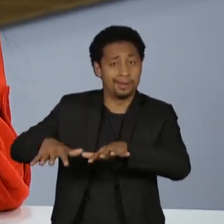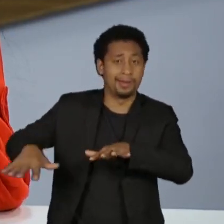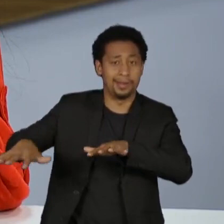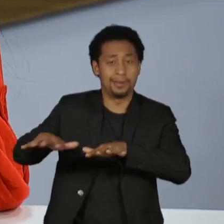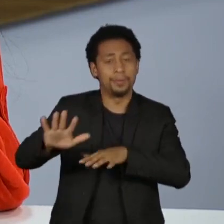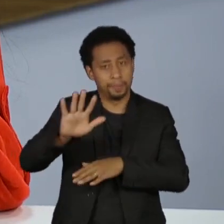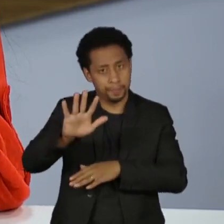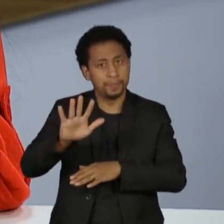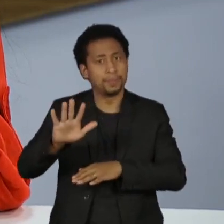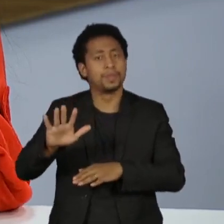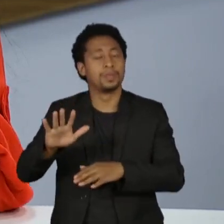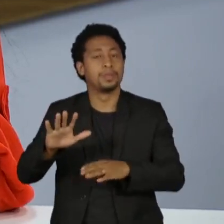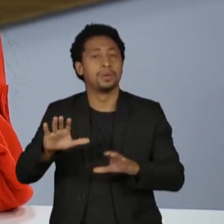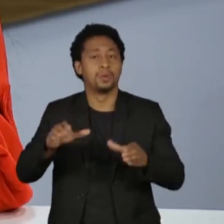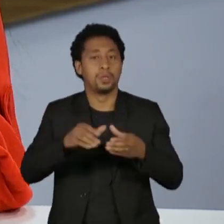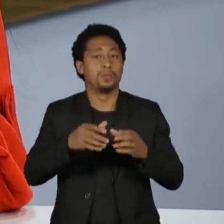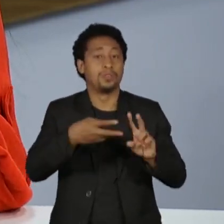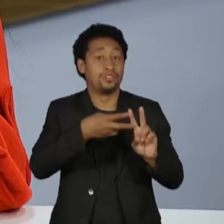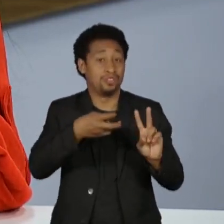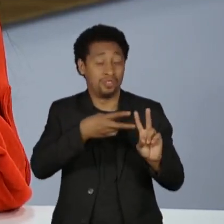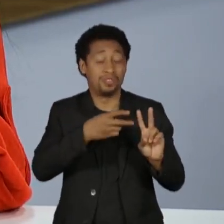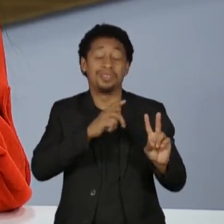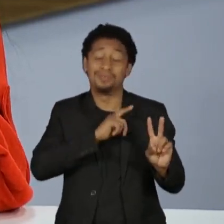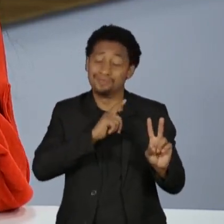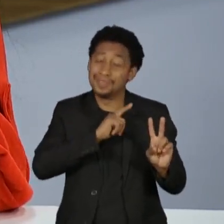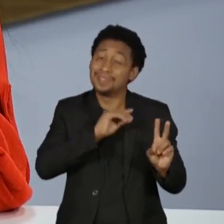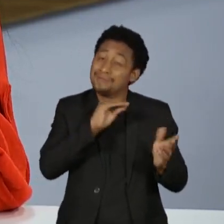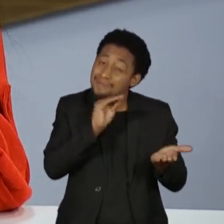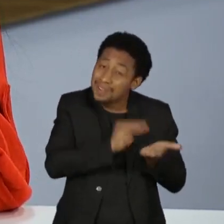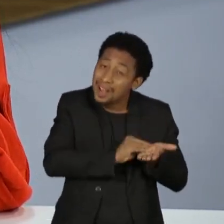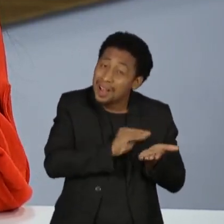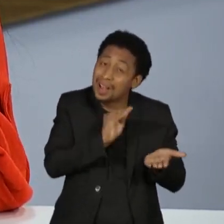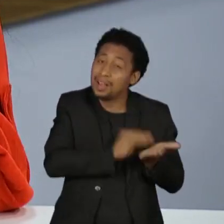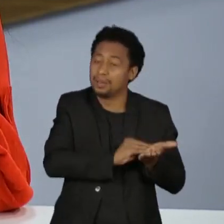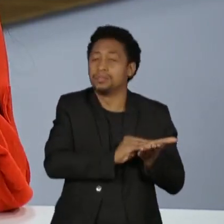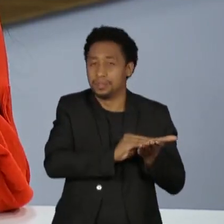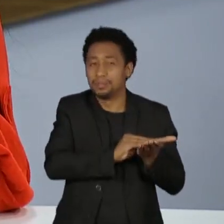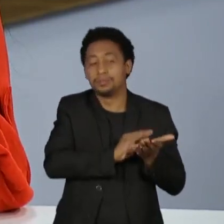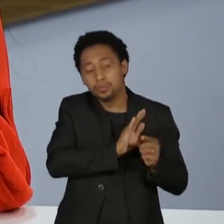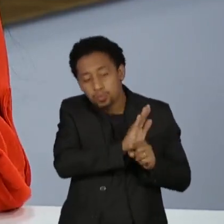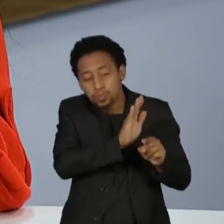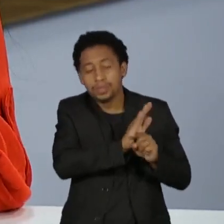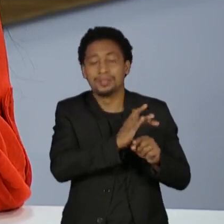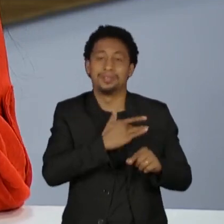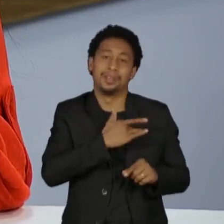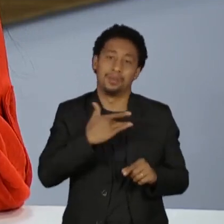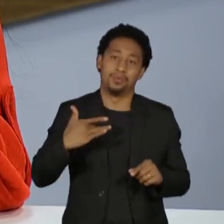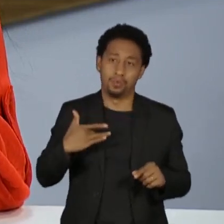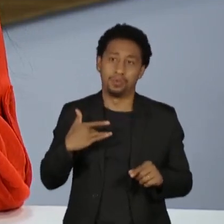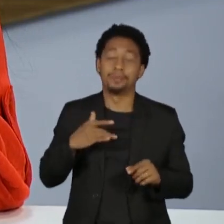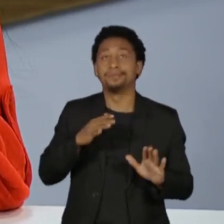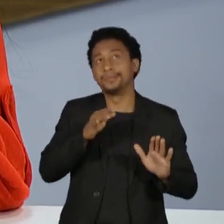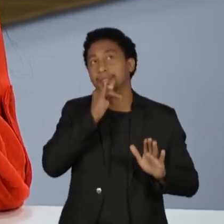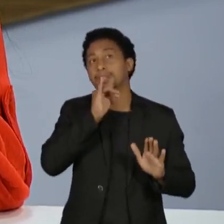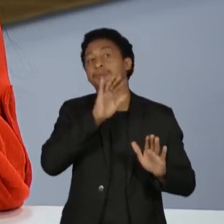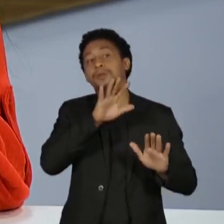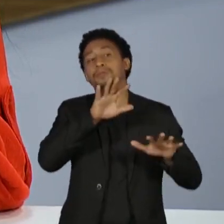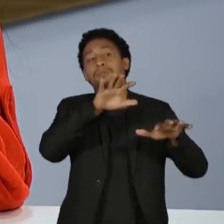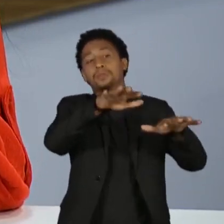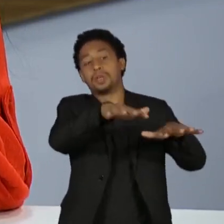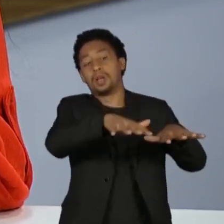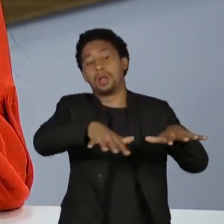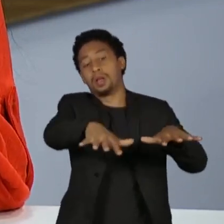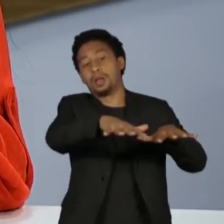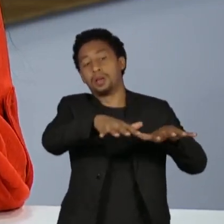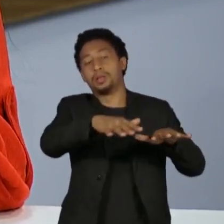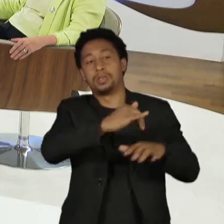assistência à saúde indígena, tem uma deficiência histórica, não é de agora. Por exemplo, no Diceia-Nomami, no Distrito Especial